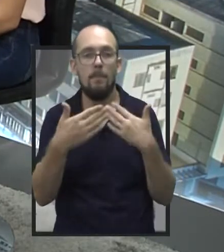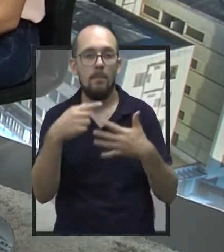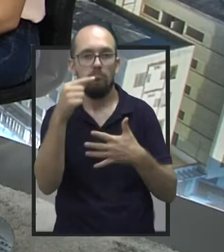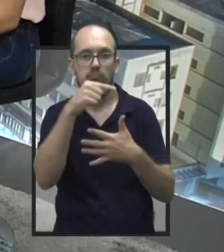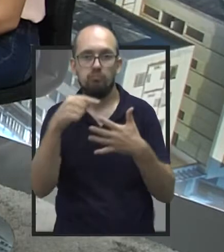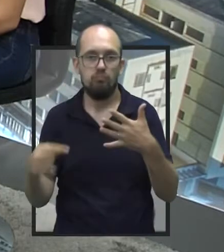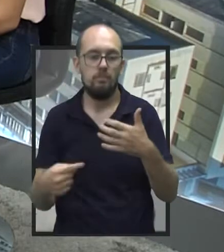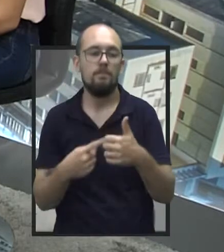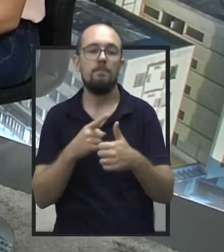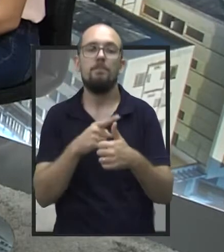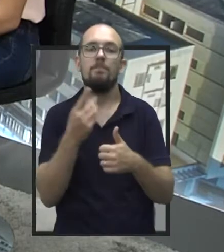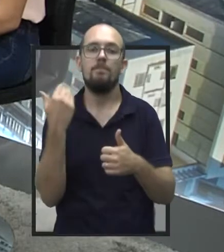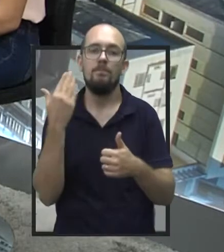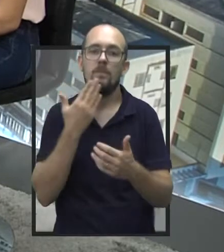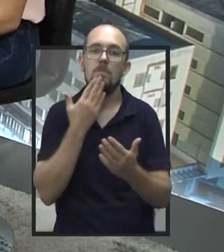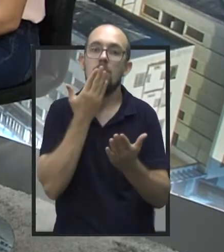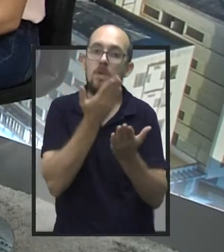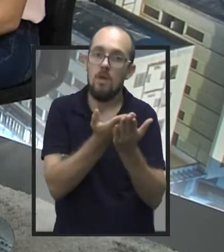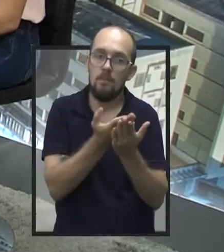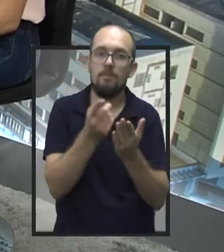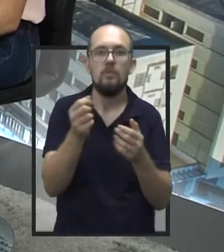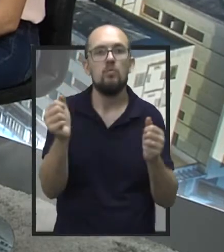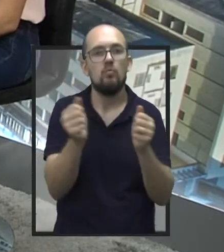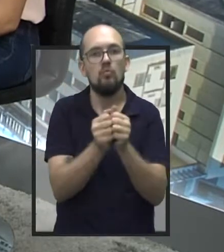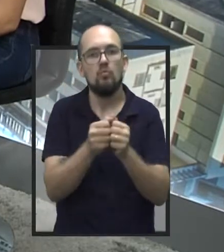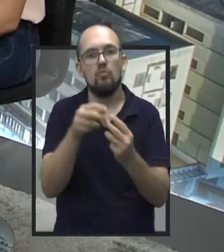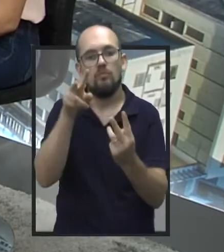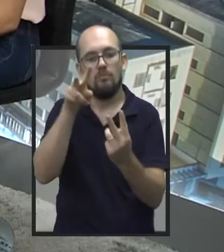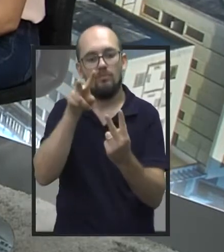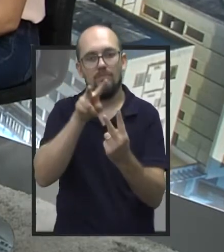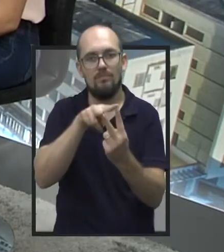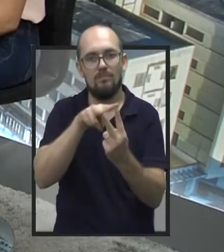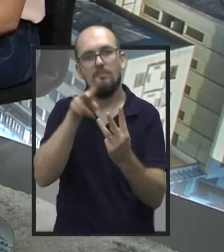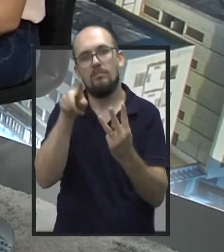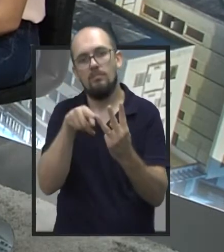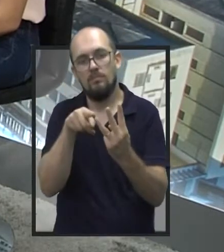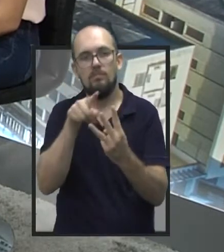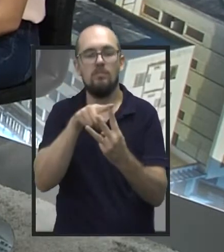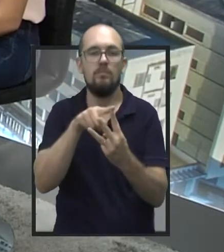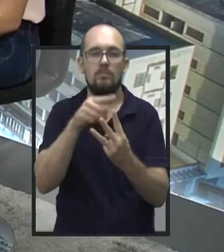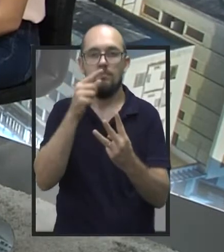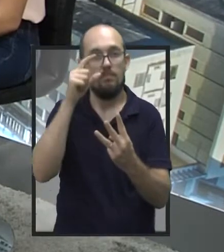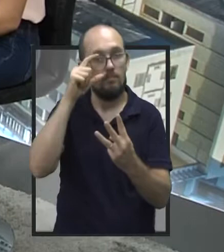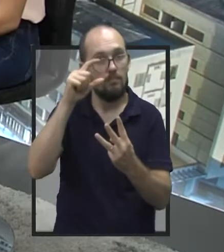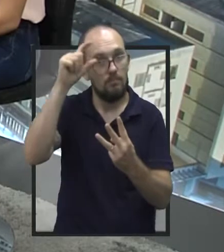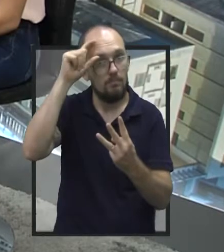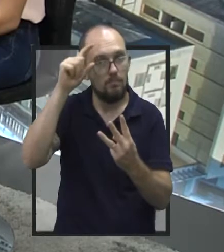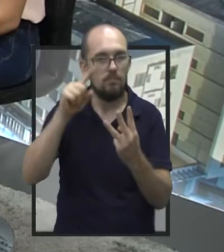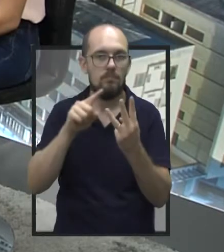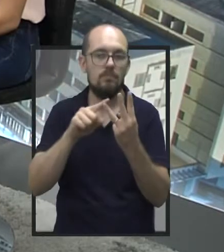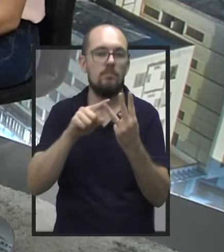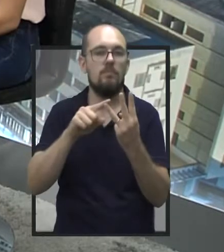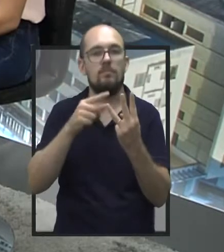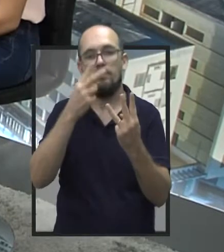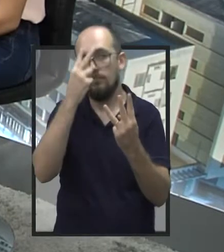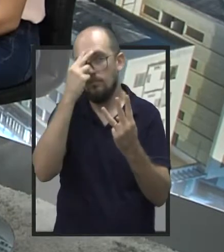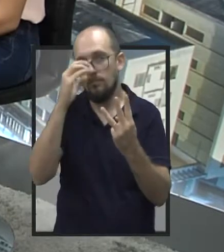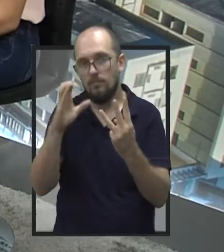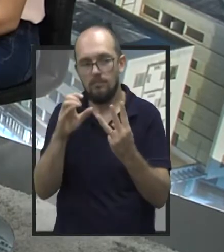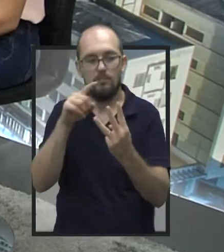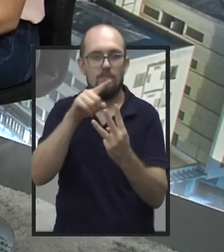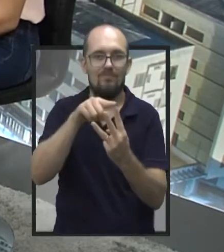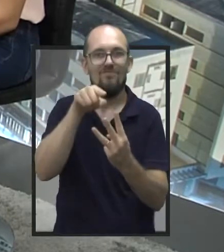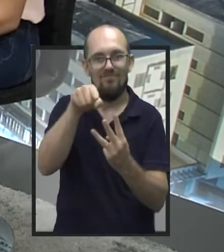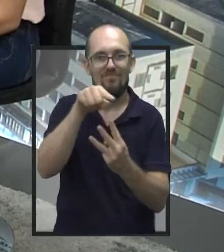requerimento que a senhora assinou juntamente com outros dois vereadores, o vereador Fernando Barbieri e Roberto Carlos Vanucci, pedindo ao deputado federal